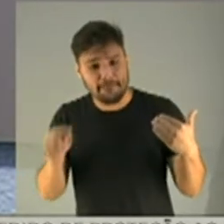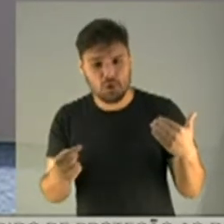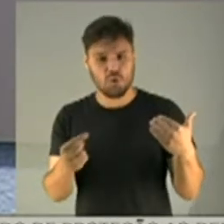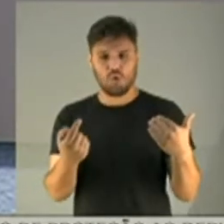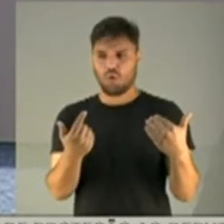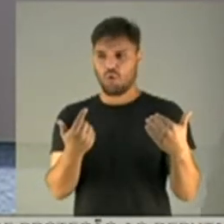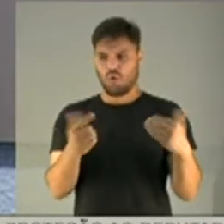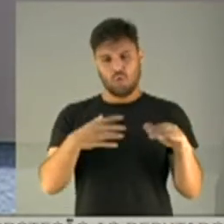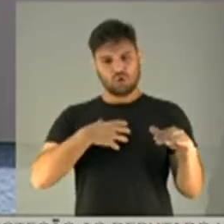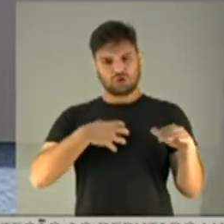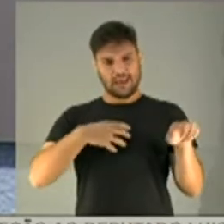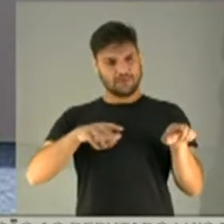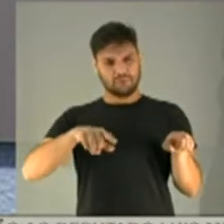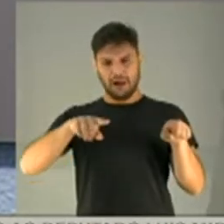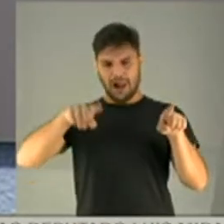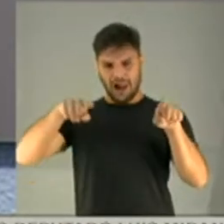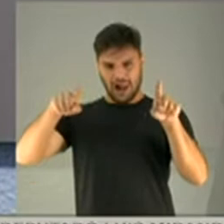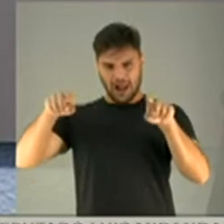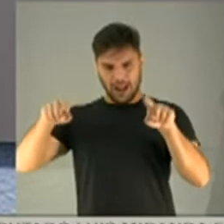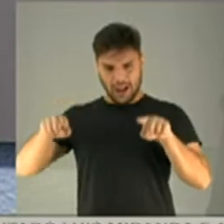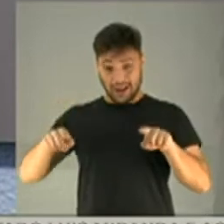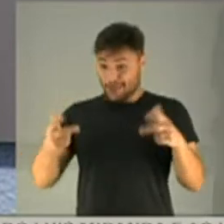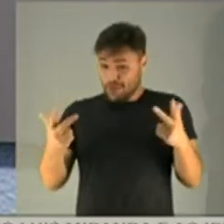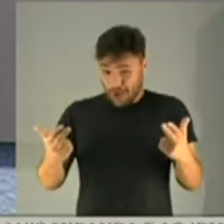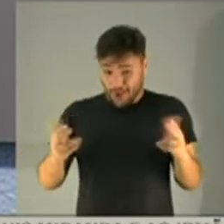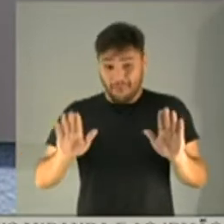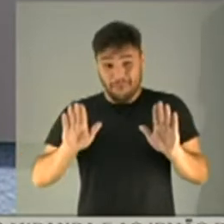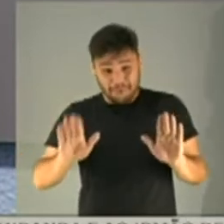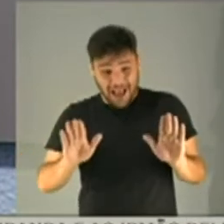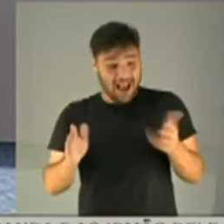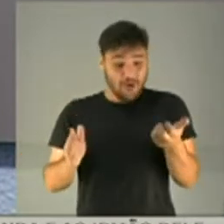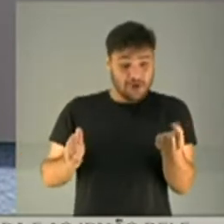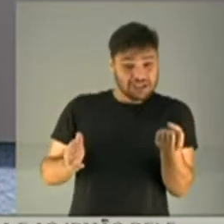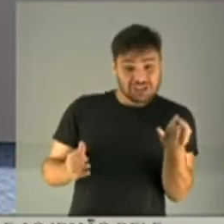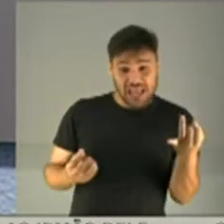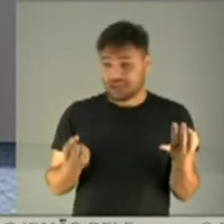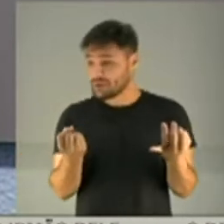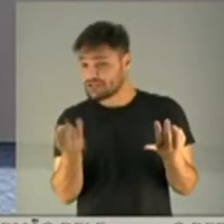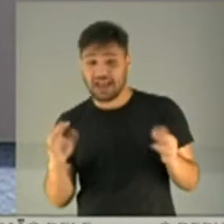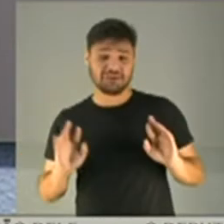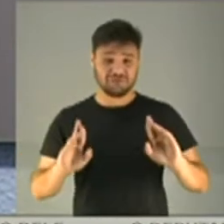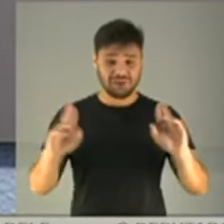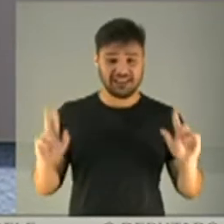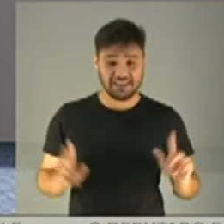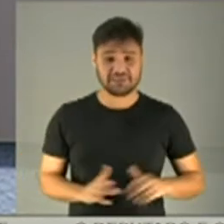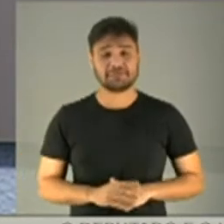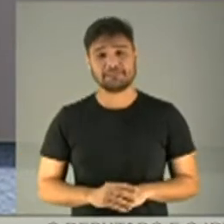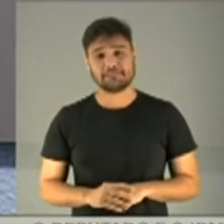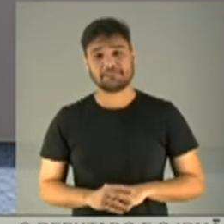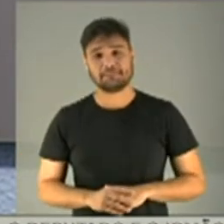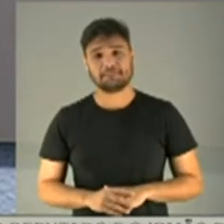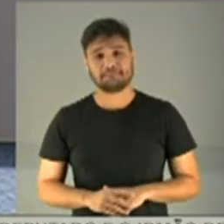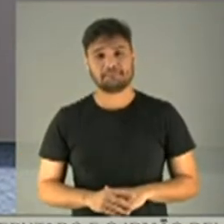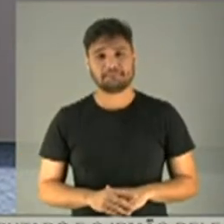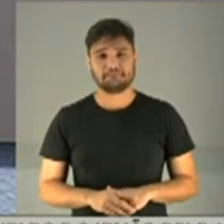formato do gráfico não é a forma que o epidemiologista usa para comparar a evolução da pandemia num lugar e no outro.